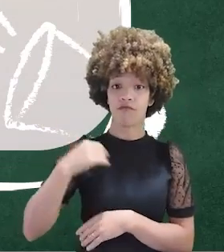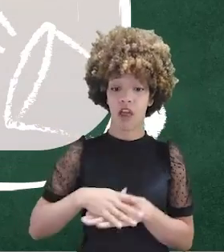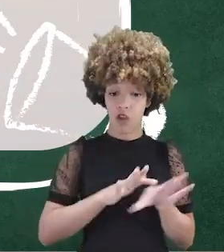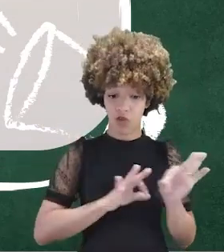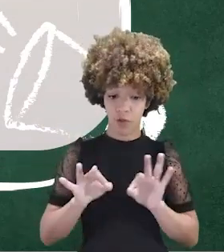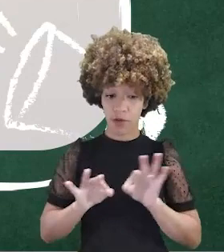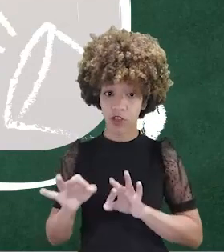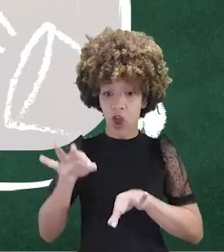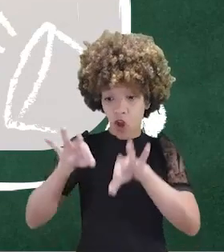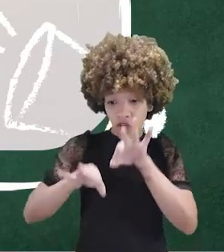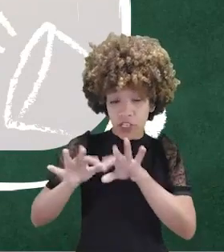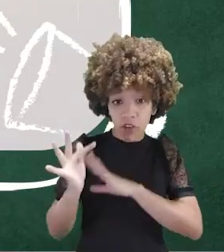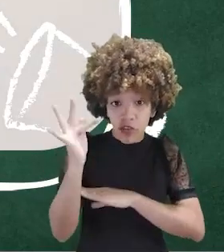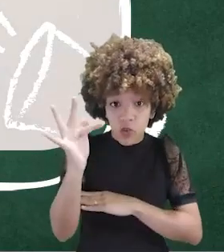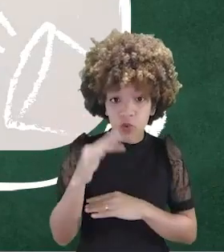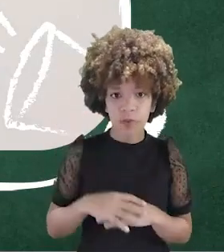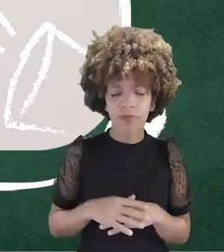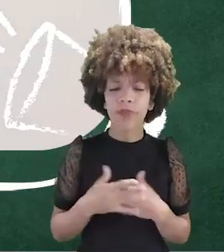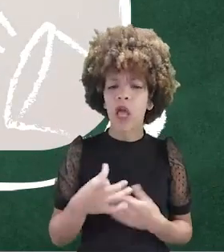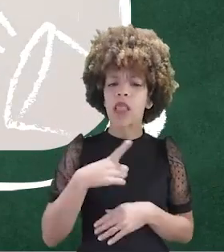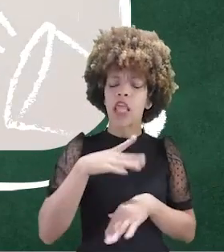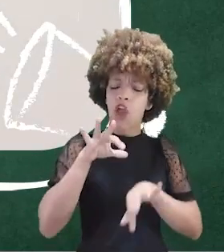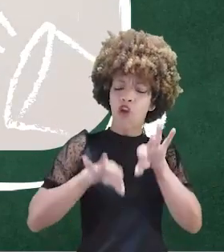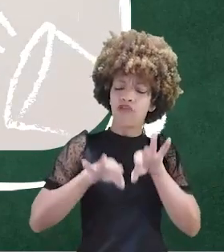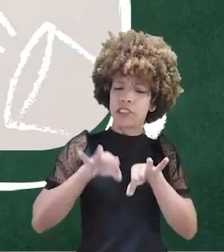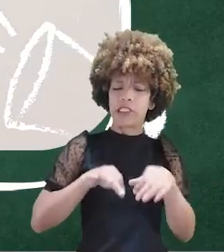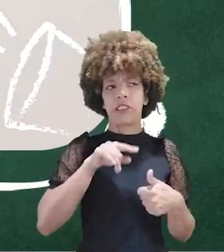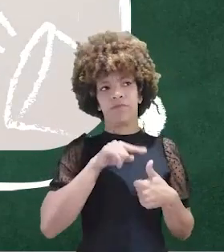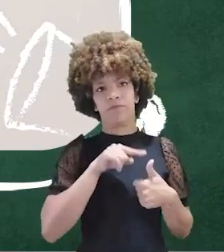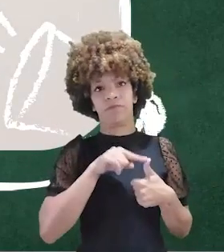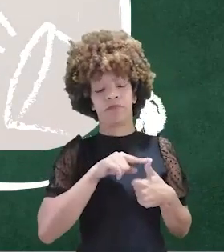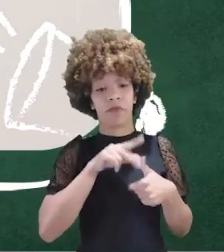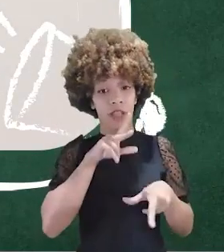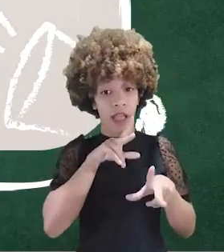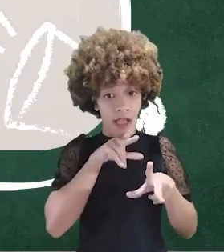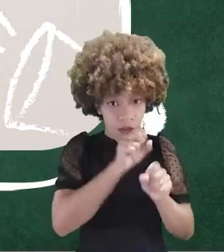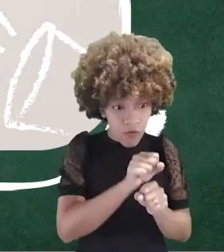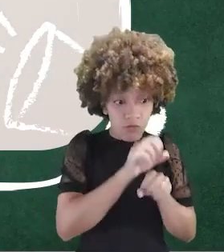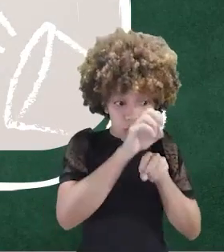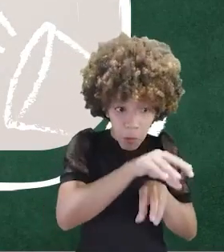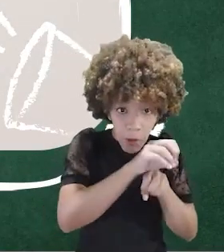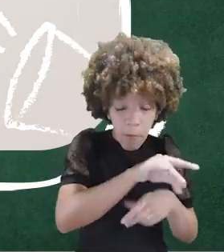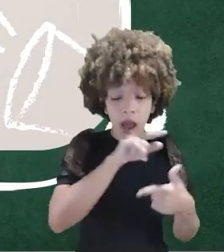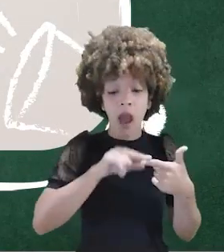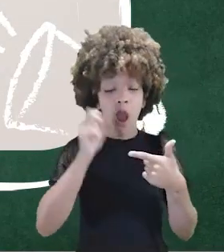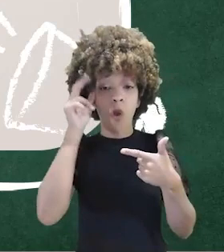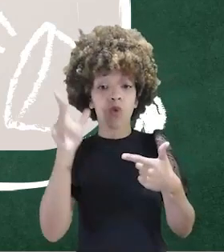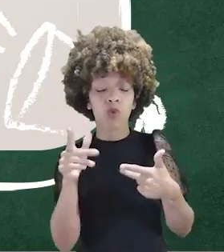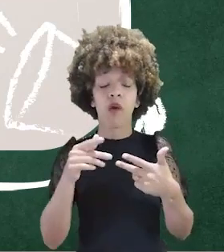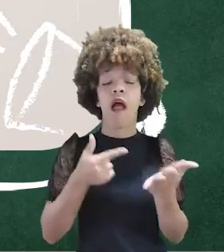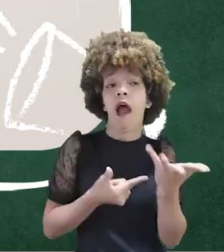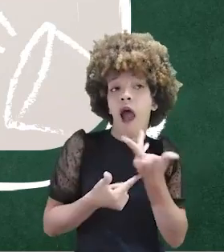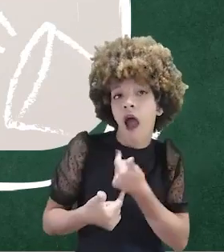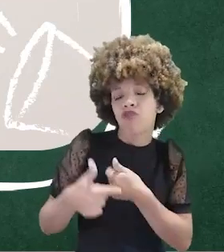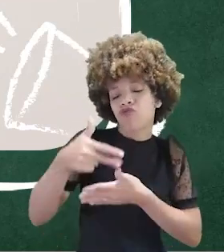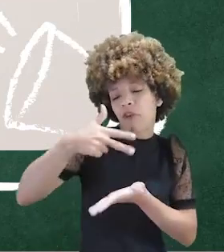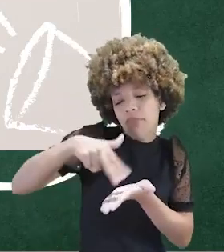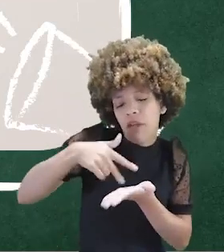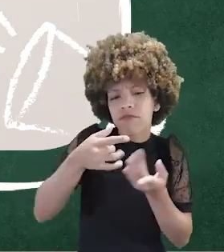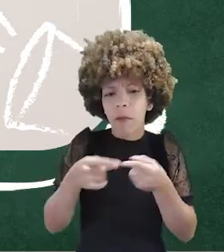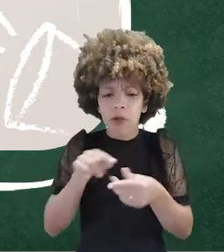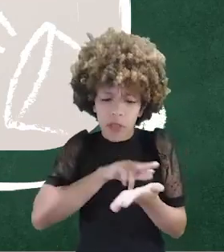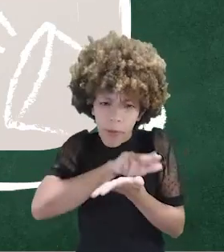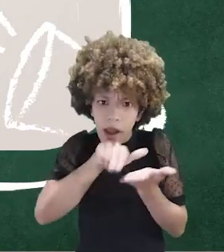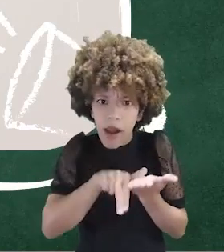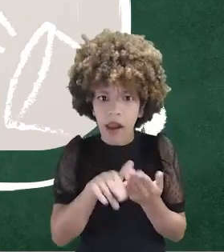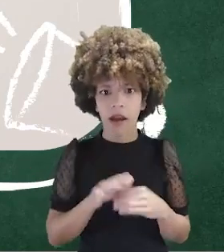projeto Oficina do Futuro. Então, nós temos oficinas de reforço, cultura, arte, dança, música.